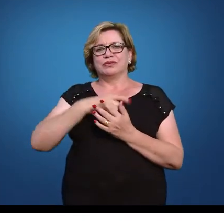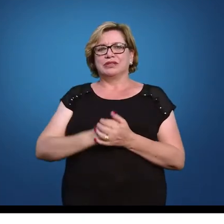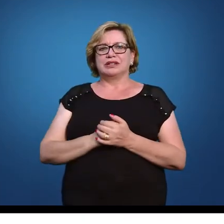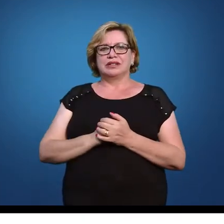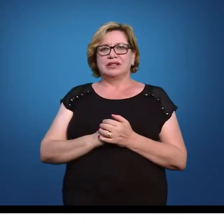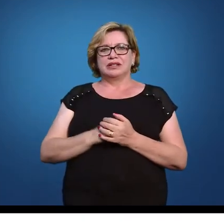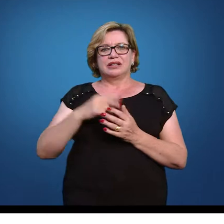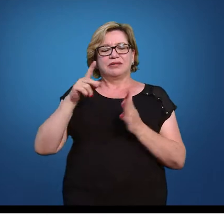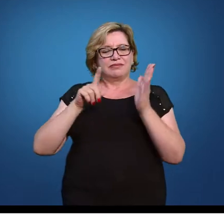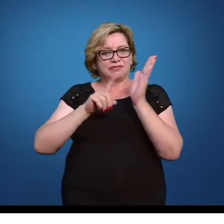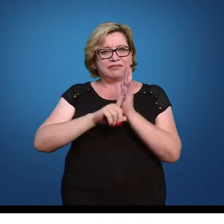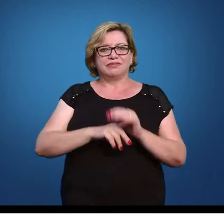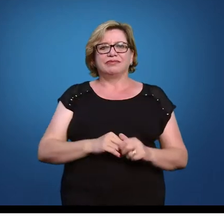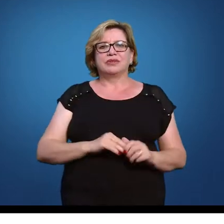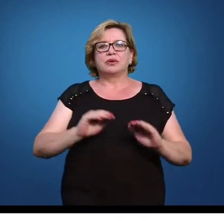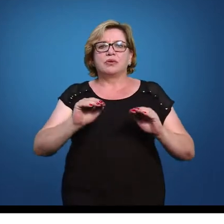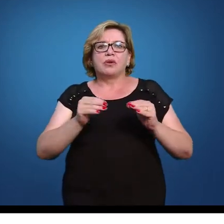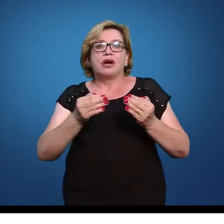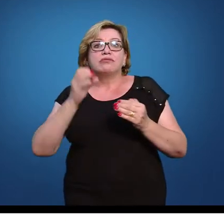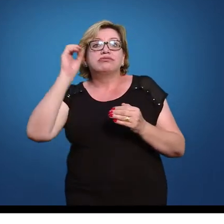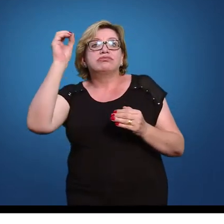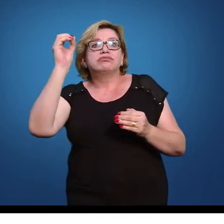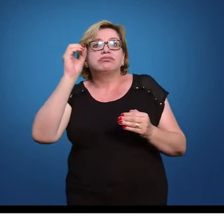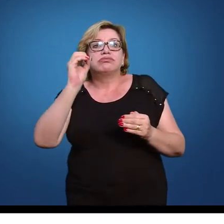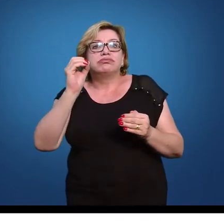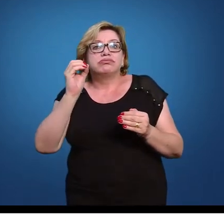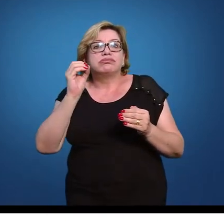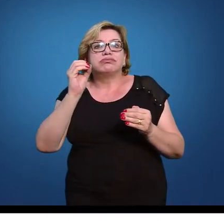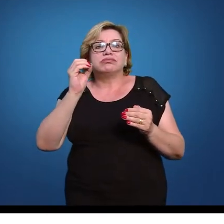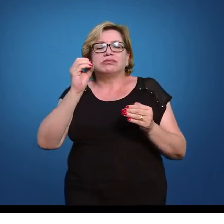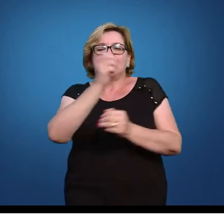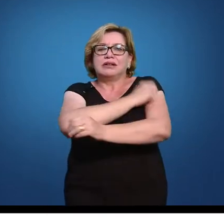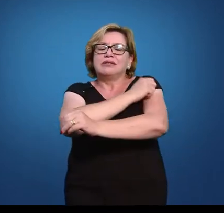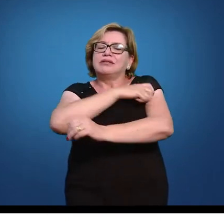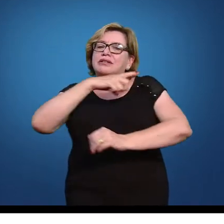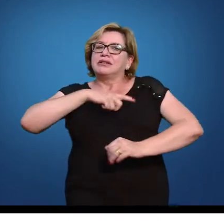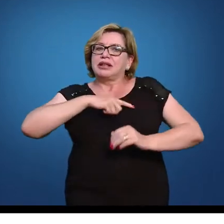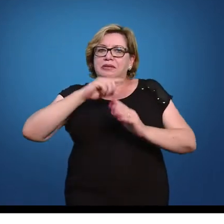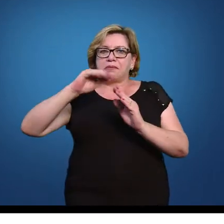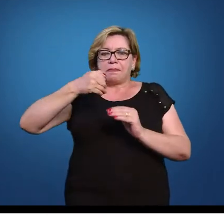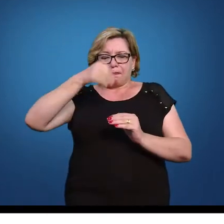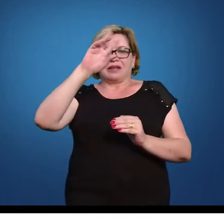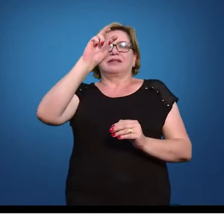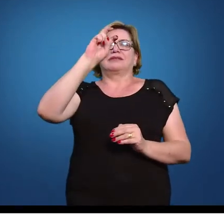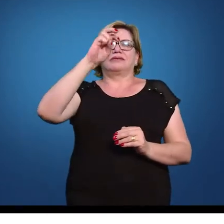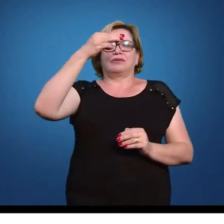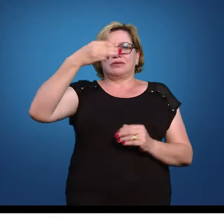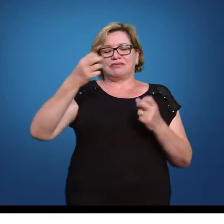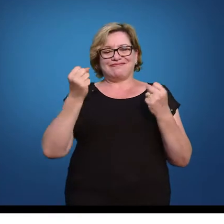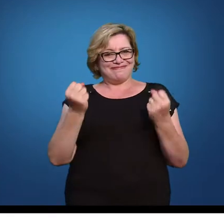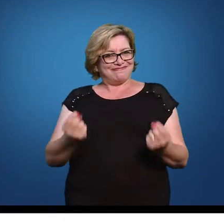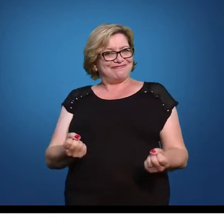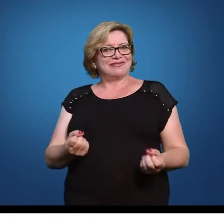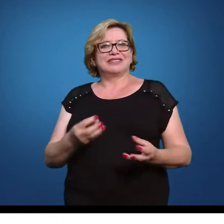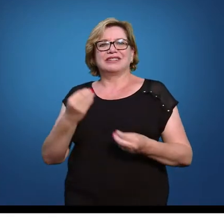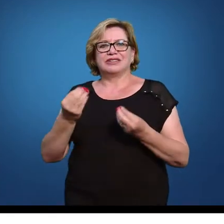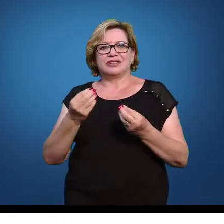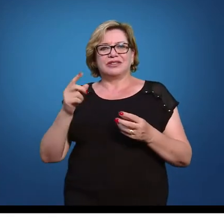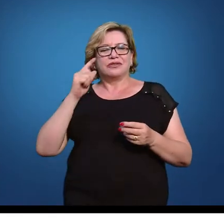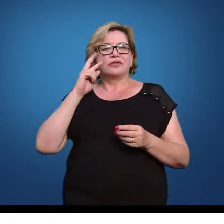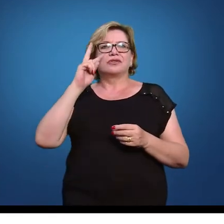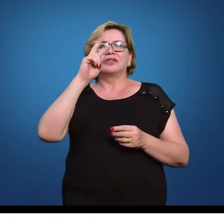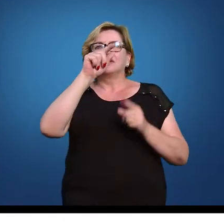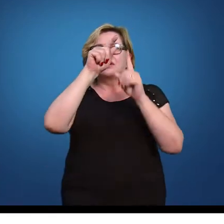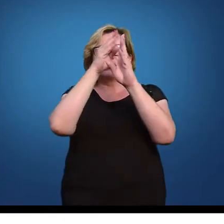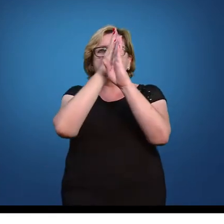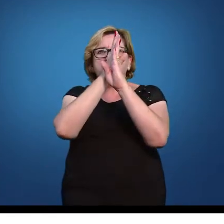Agora, voltando à minha pergunta, qual o percentual de alunos com peso superior a 53 quilos? Então, voltando para a minha